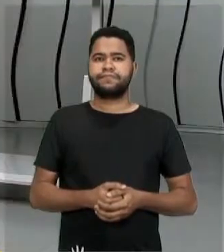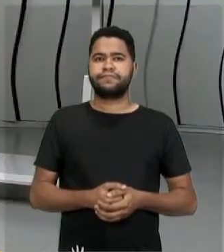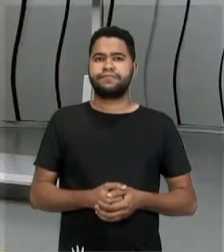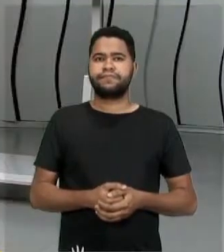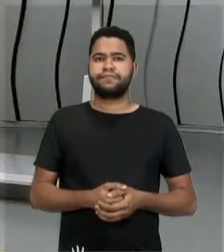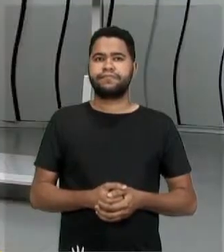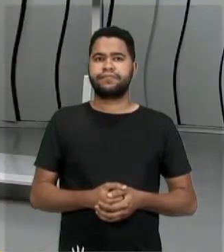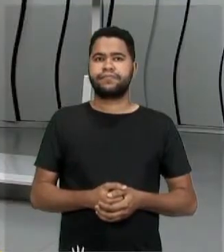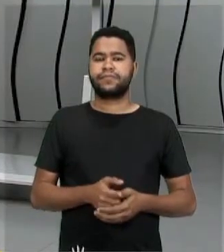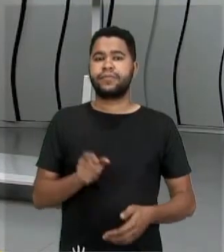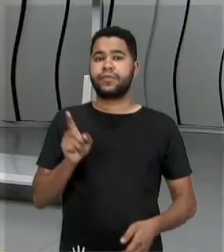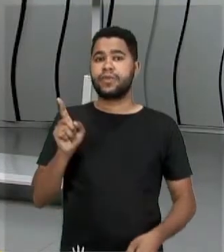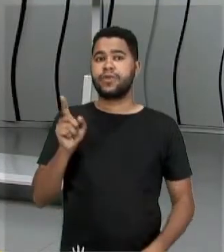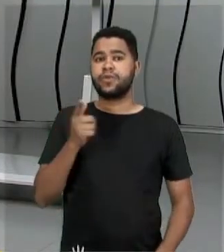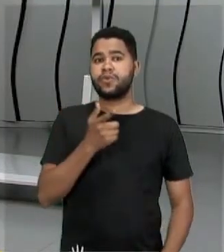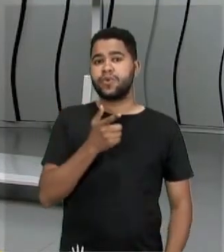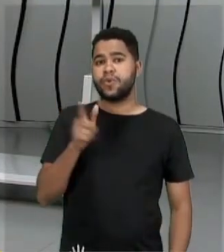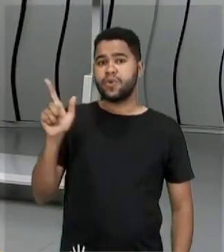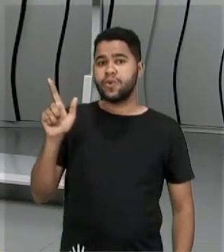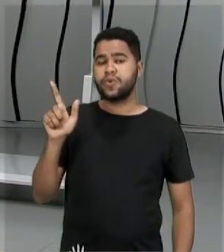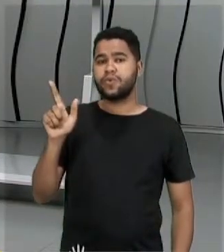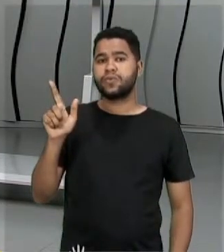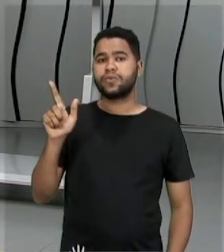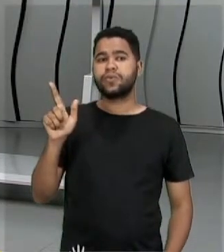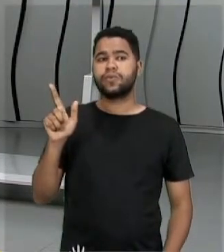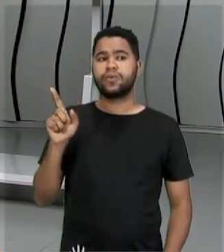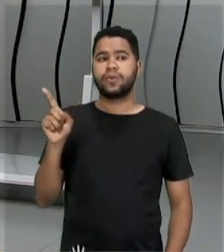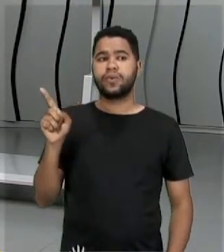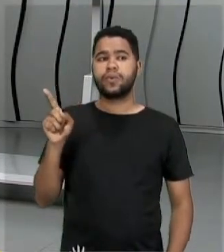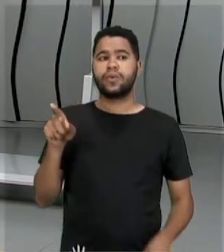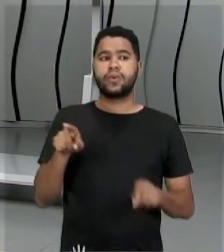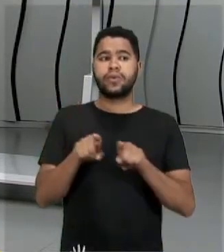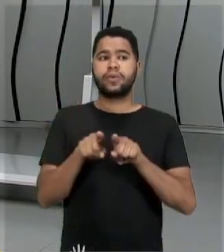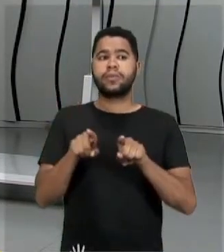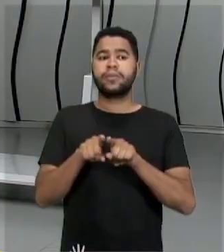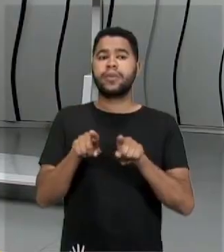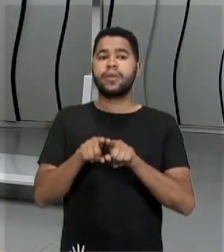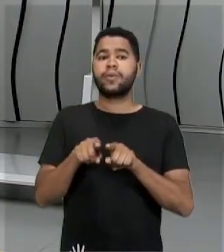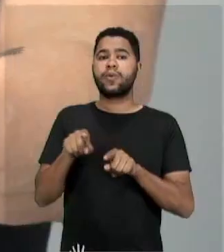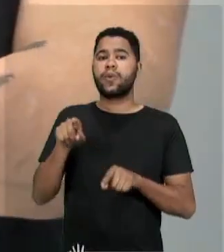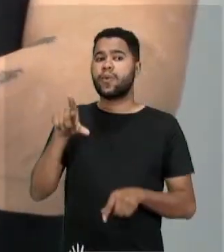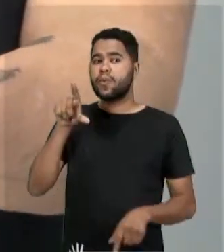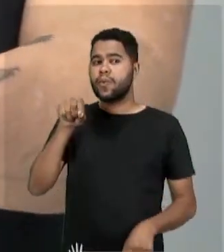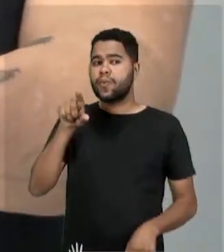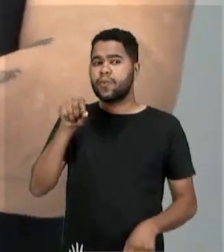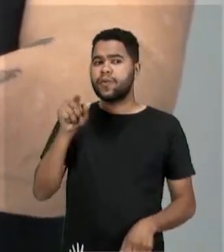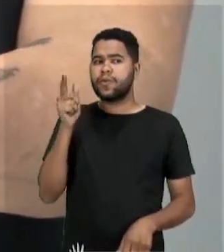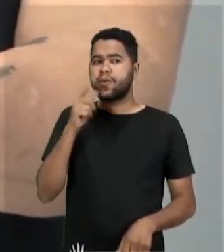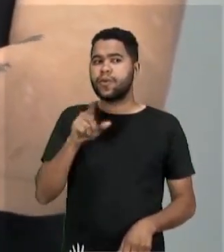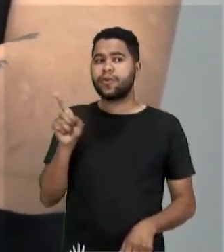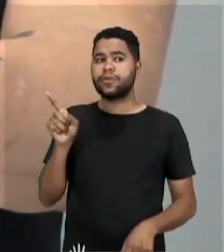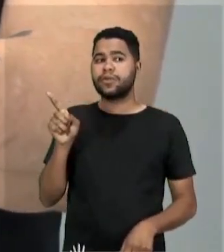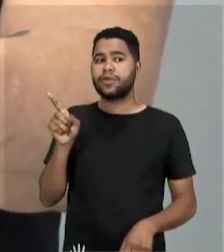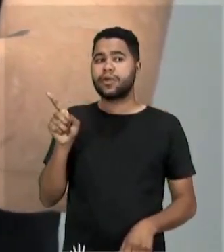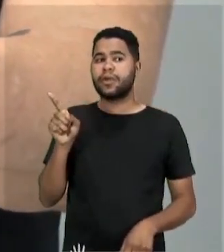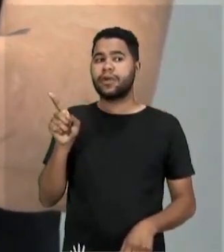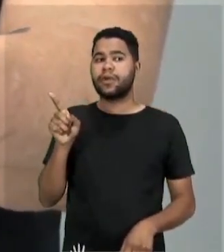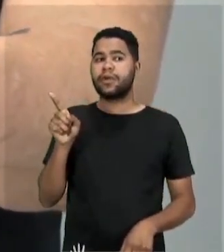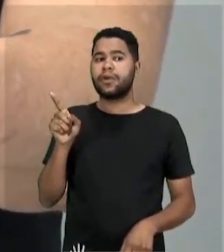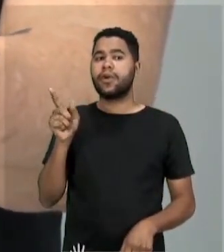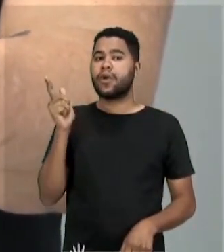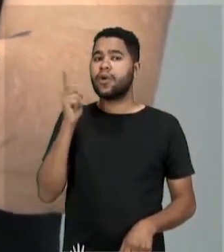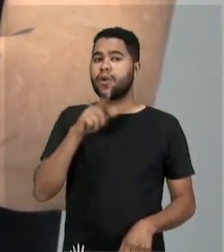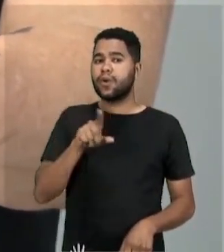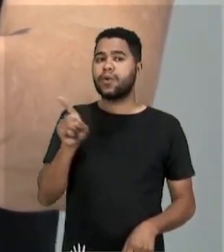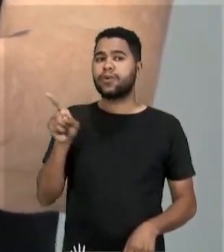pássaro, esse outro aqui, com esse bico diferente, ele vai conseguir pegar? Olha, esse